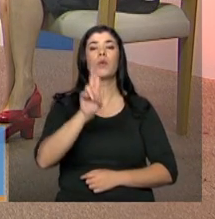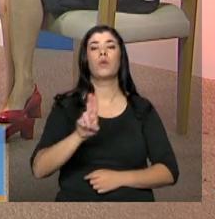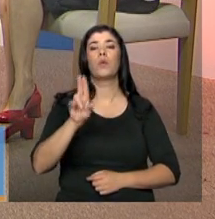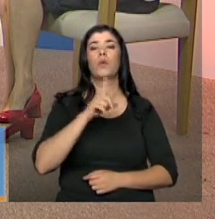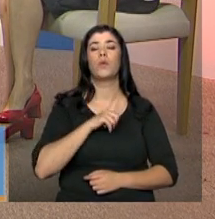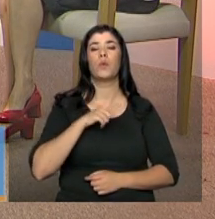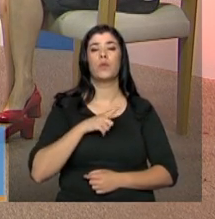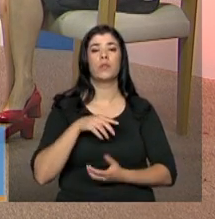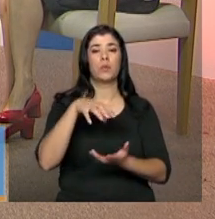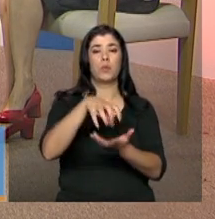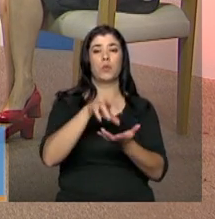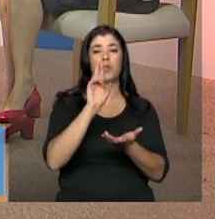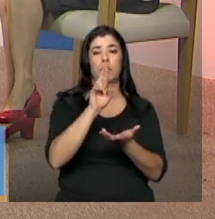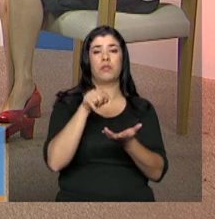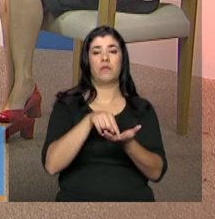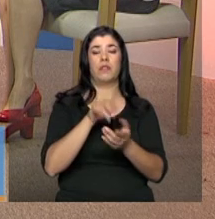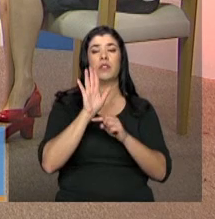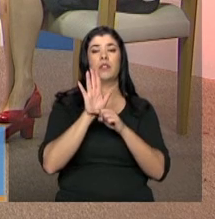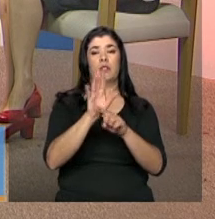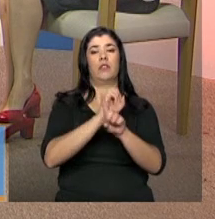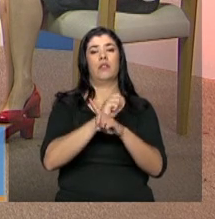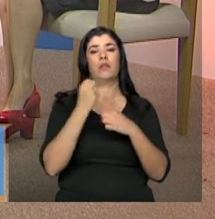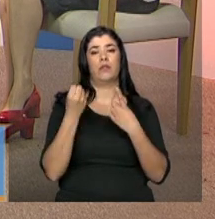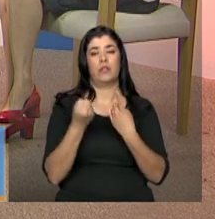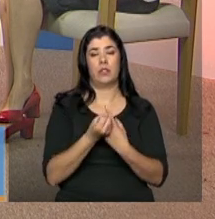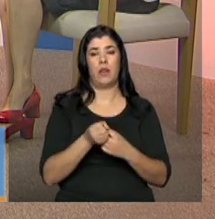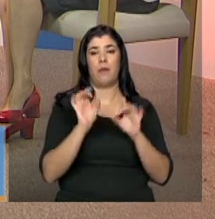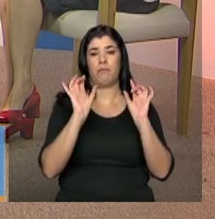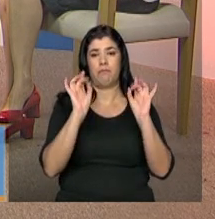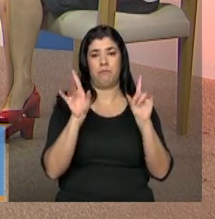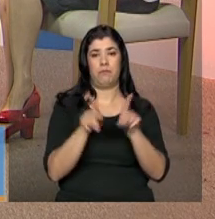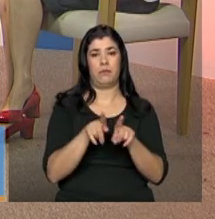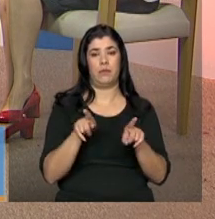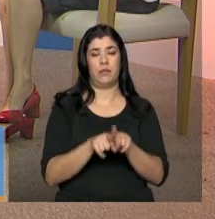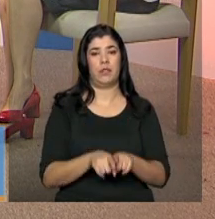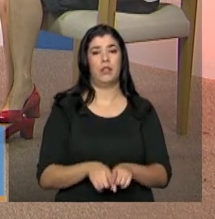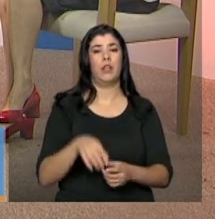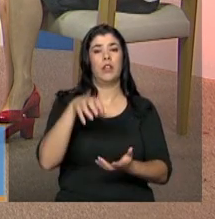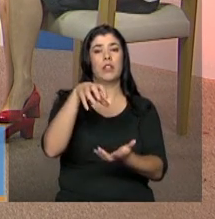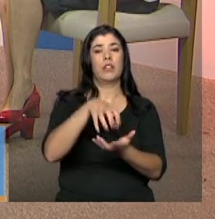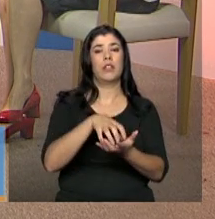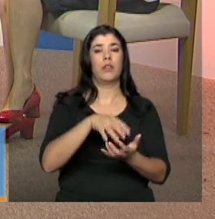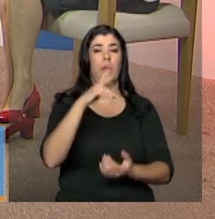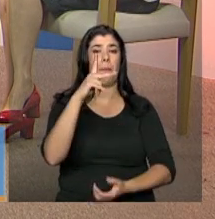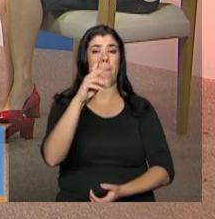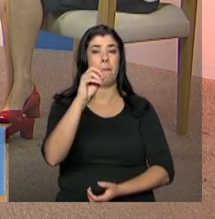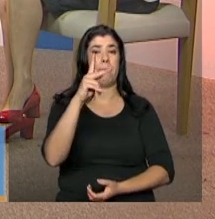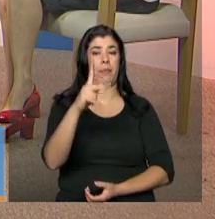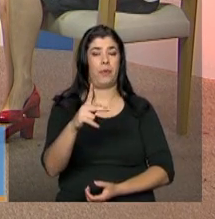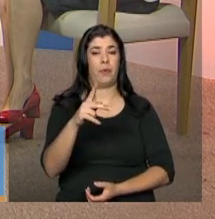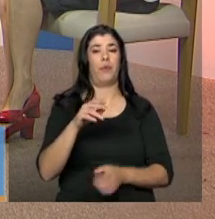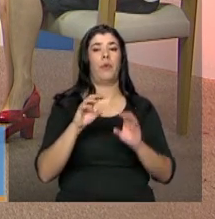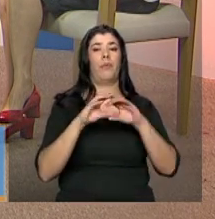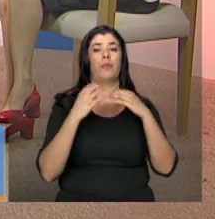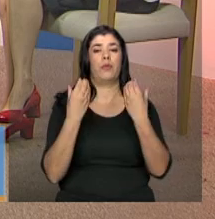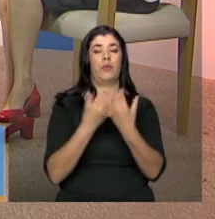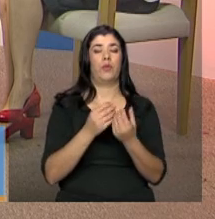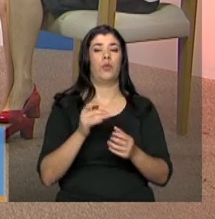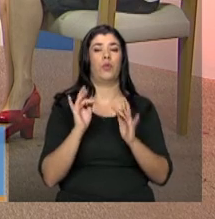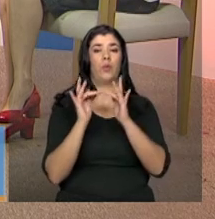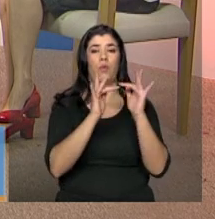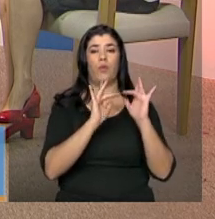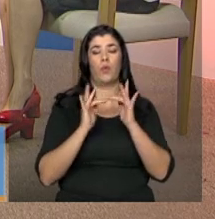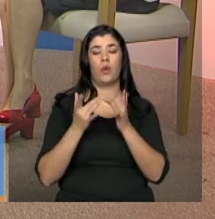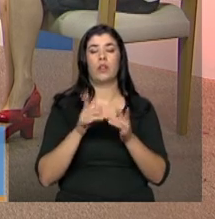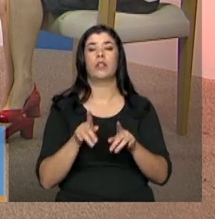centro de referência de assistência social, do especializado também, do centro pop, dos centros de convivência. Então, que